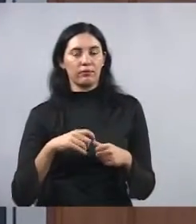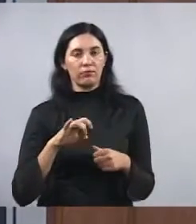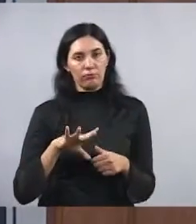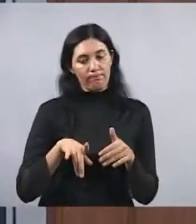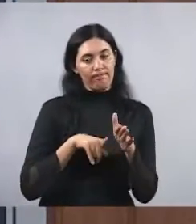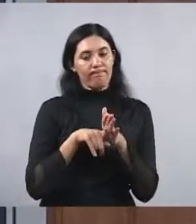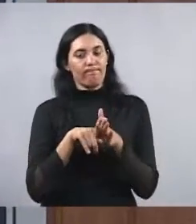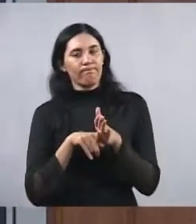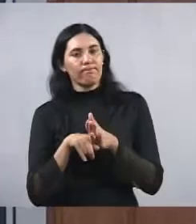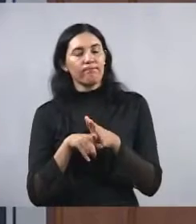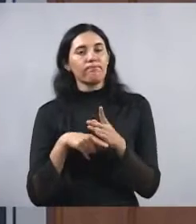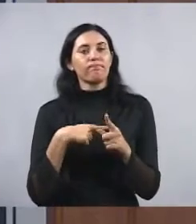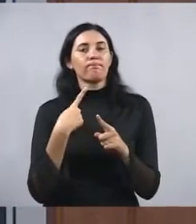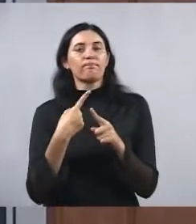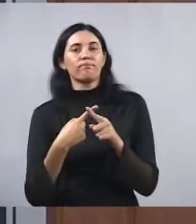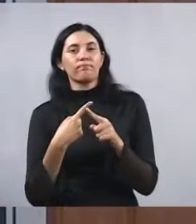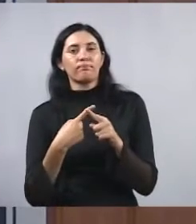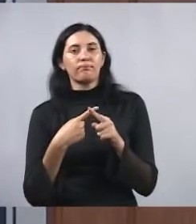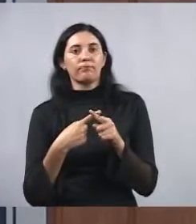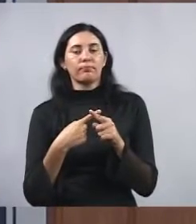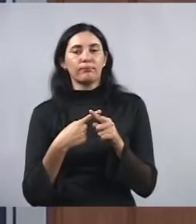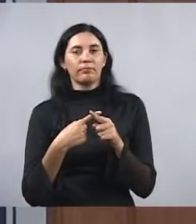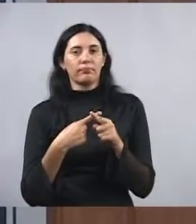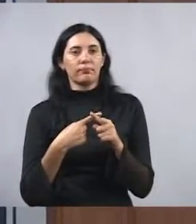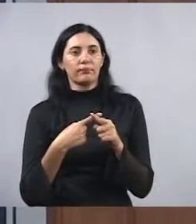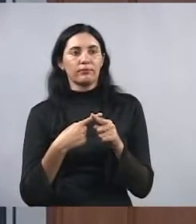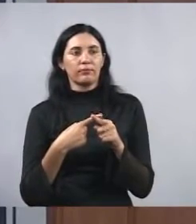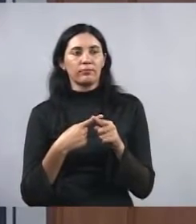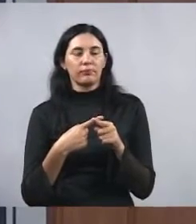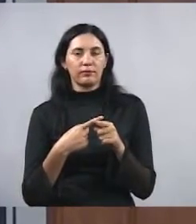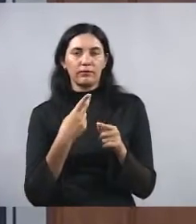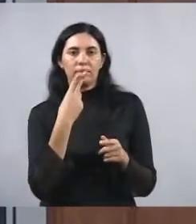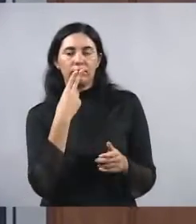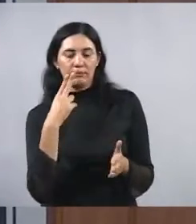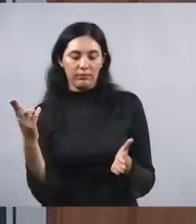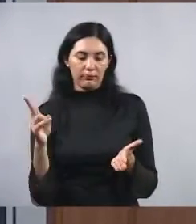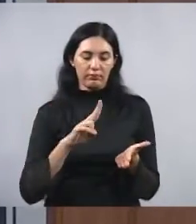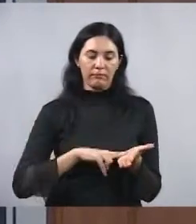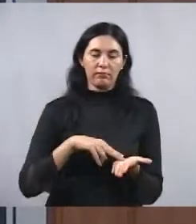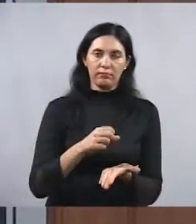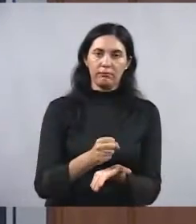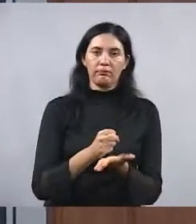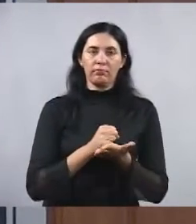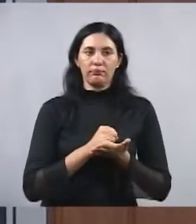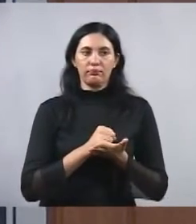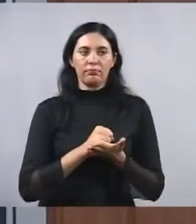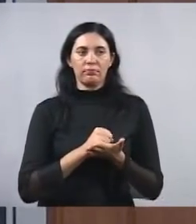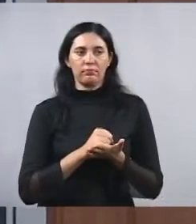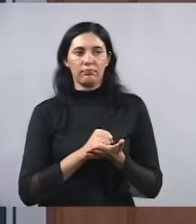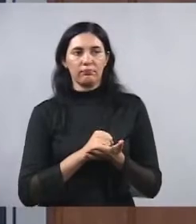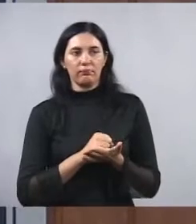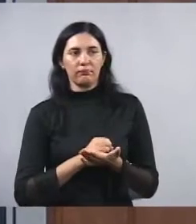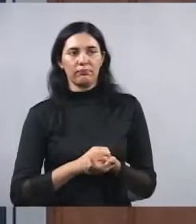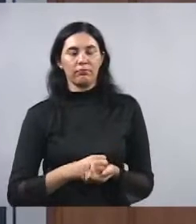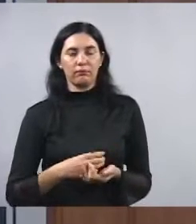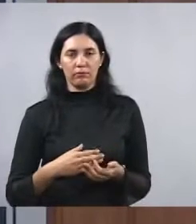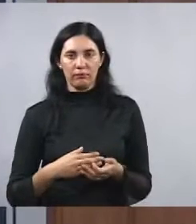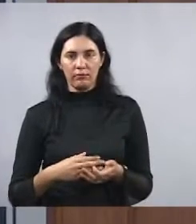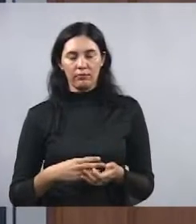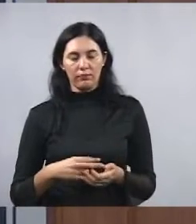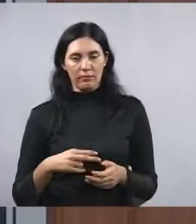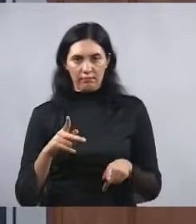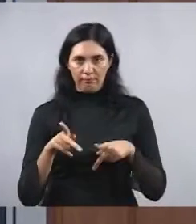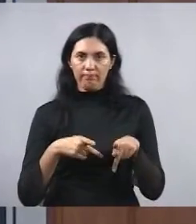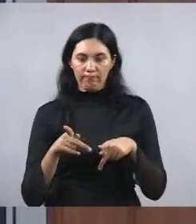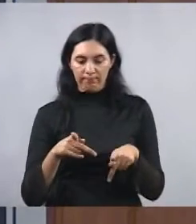questionando a razão porque fui, recebi uma carta e o vereador Cícero, hoje em dia, as pessoas mandam